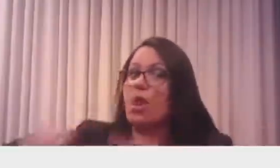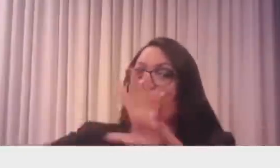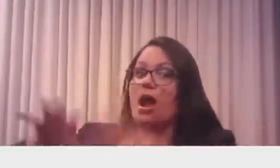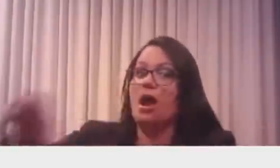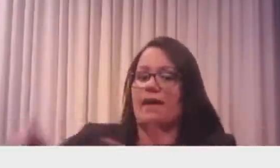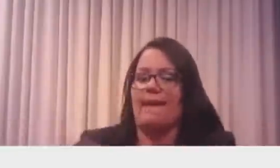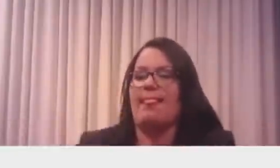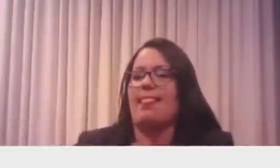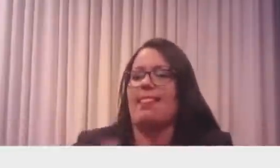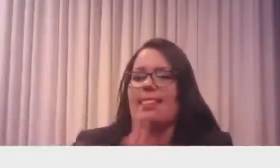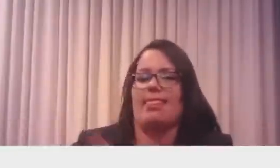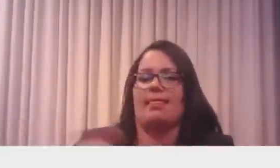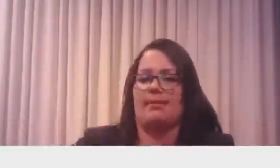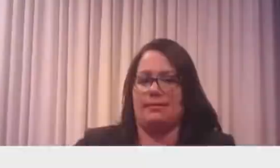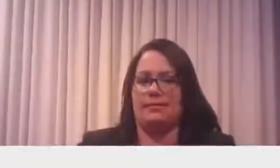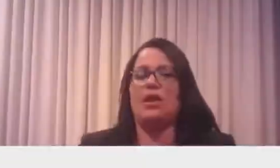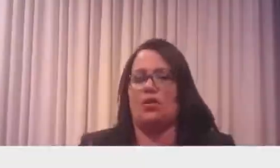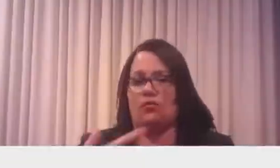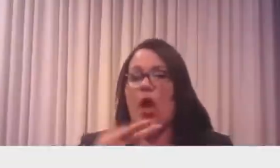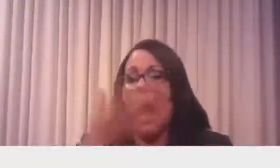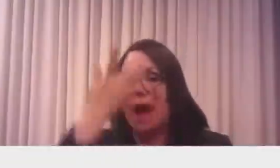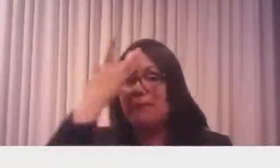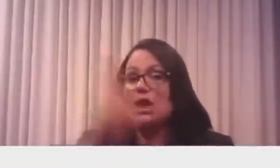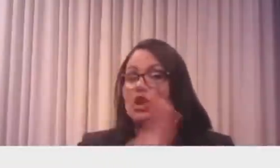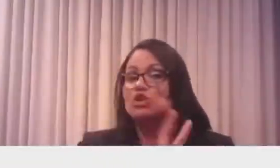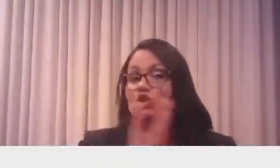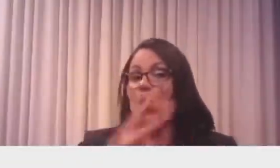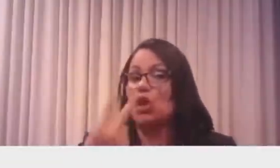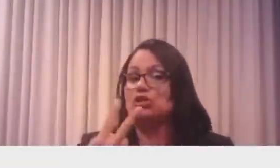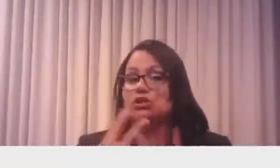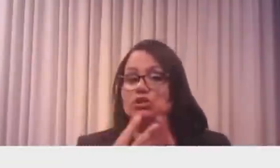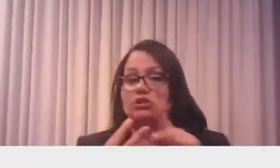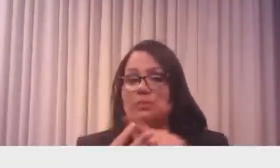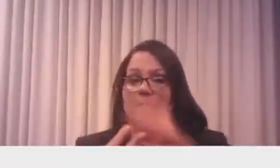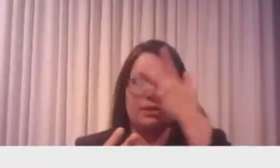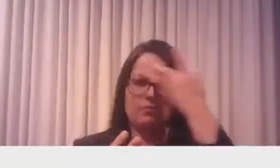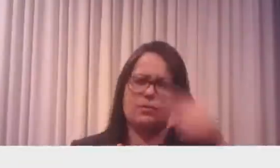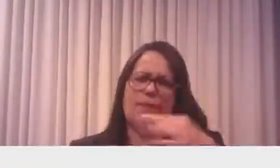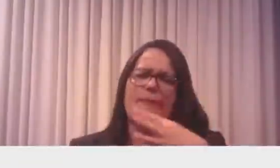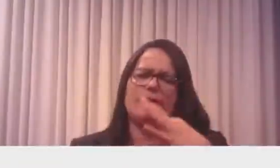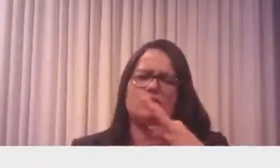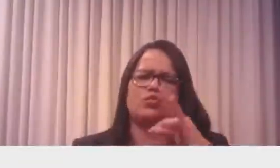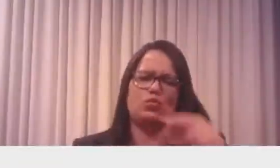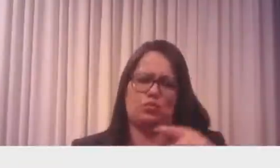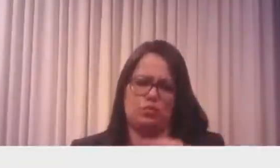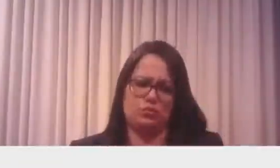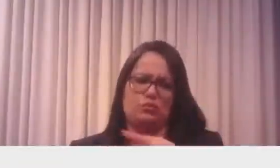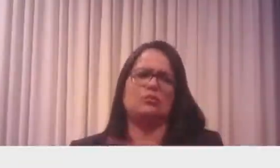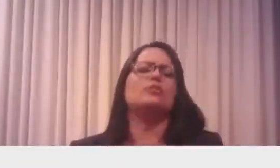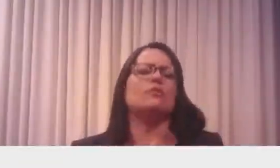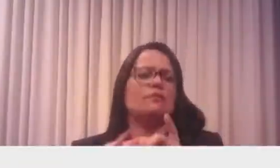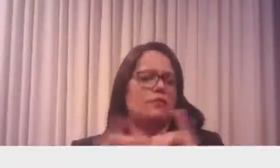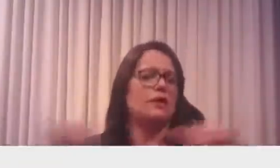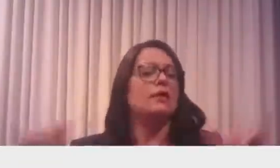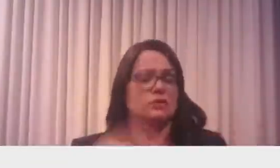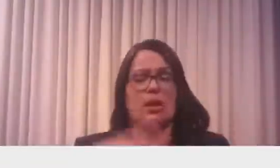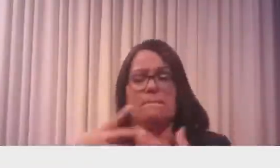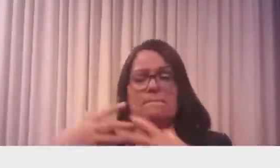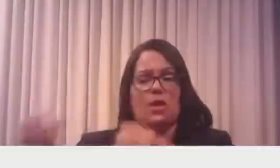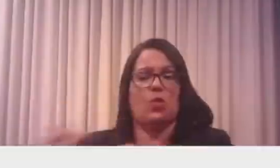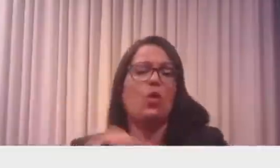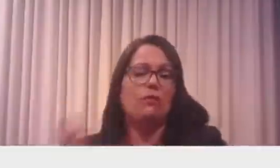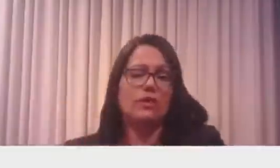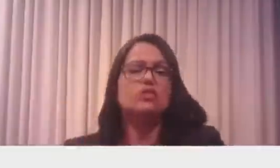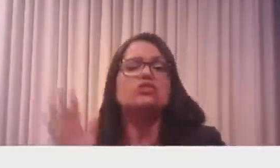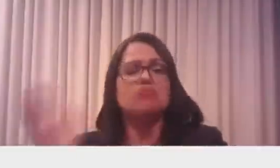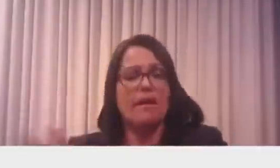espero divulgar amanhã mais dois nomes de pessoas que vocês conhecem, todo mundo conhece, que estão com Covid e que tomaram